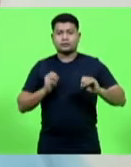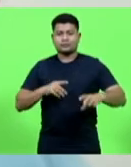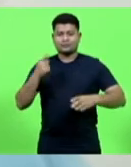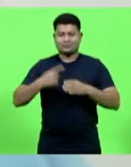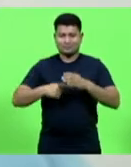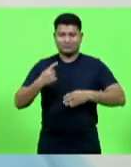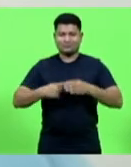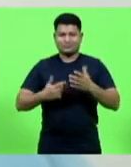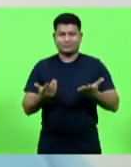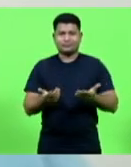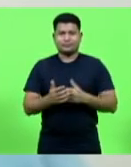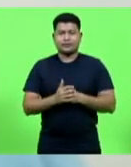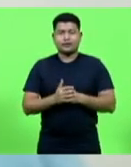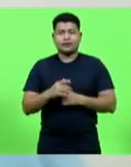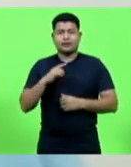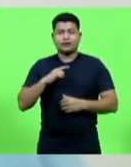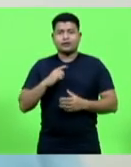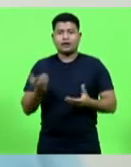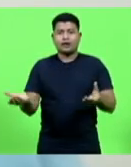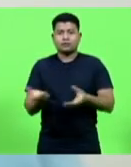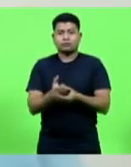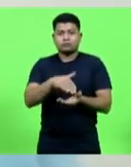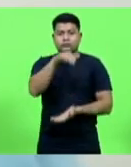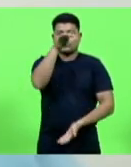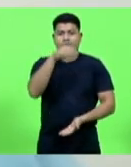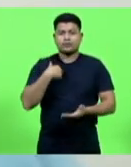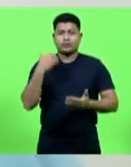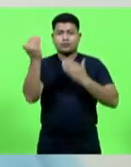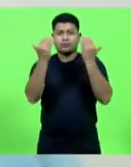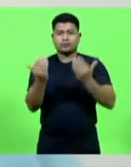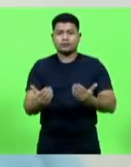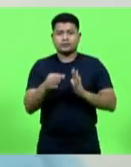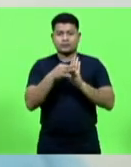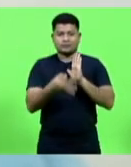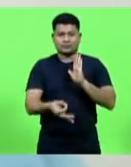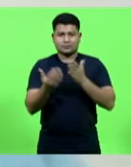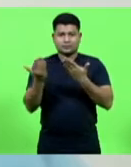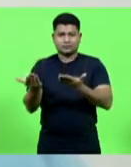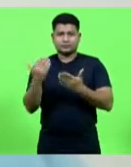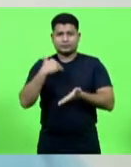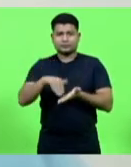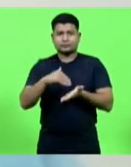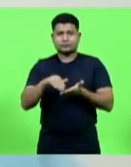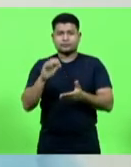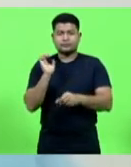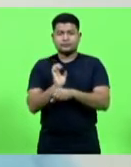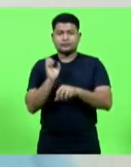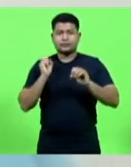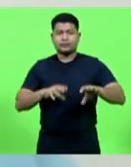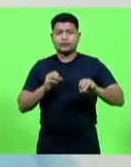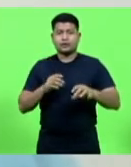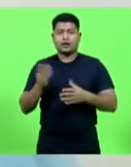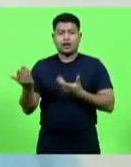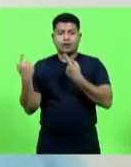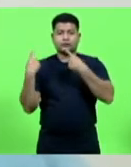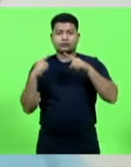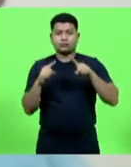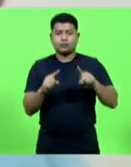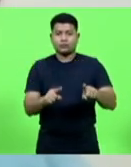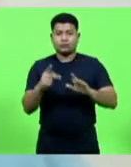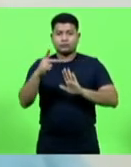Constam nos autos o parecer da Secretaria de Estado da Educação, que se manifestou contrário a esse PL,